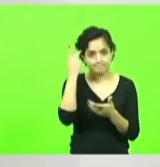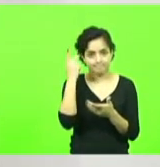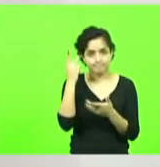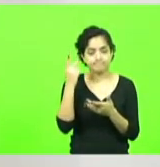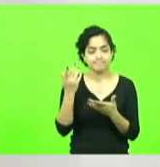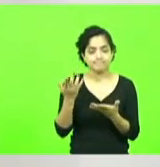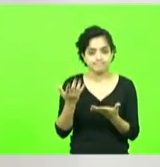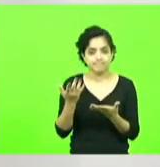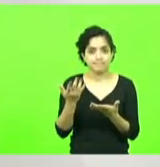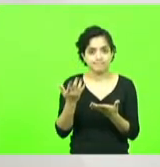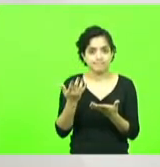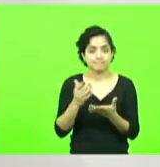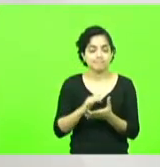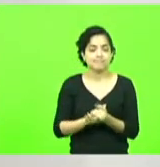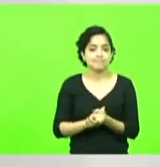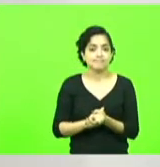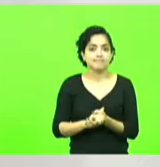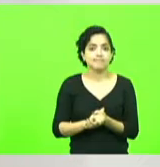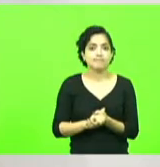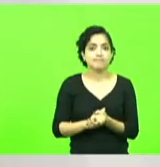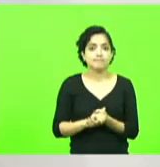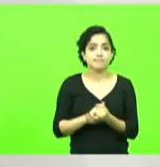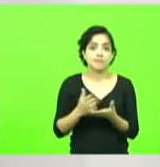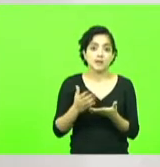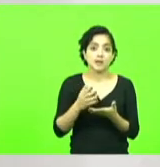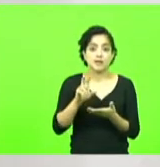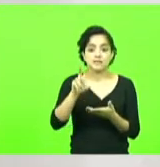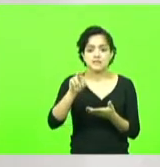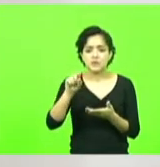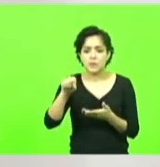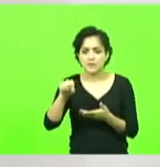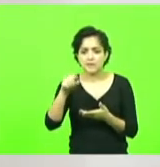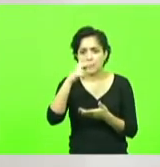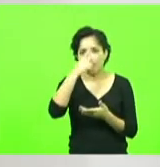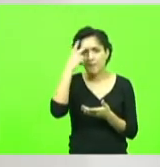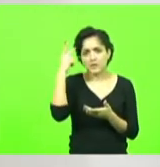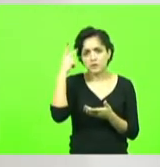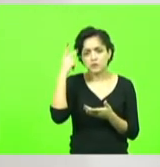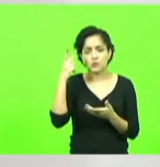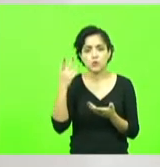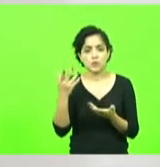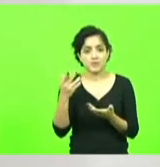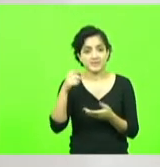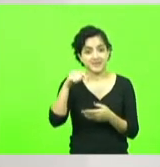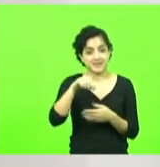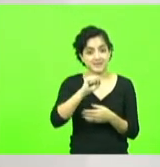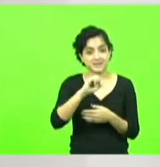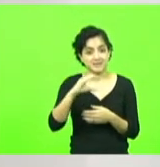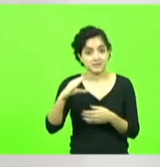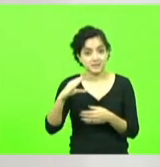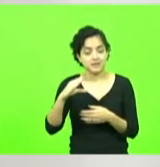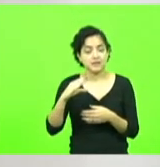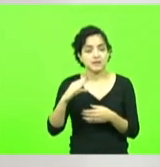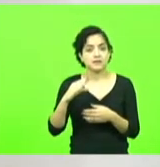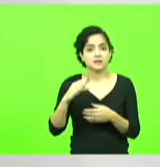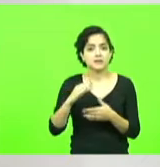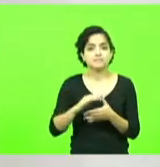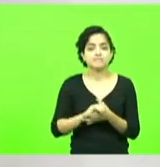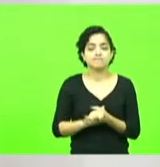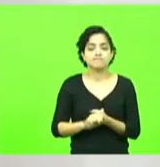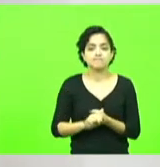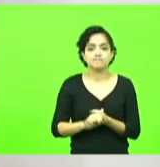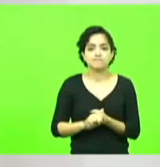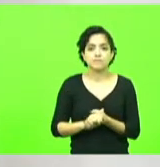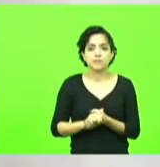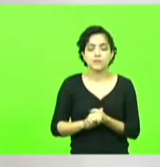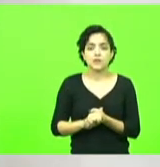compreendem essas 15 mil famílias talvez 50 mil pessoas do estado de Santa Catarina que